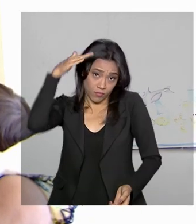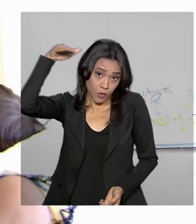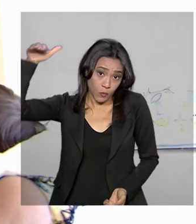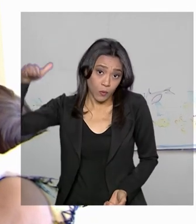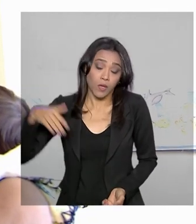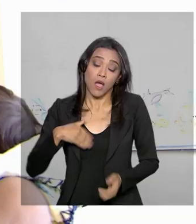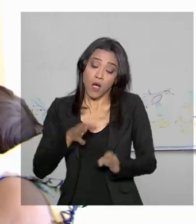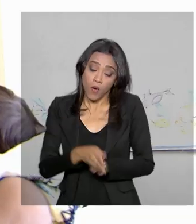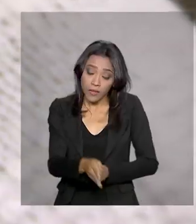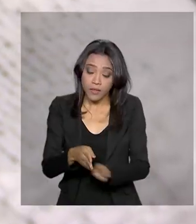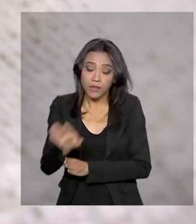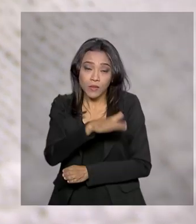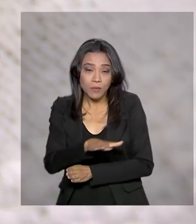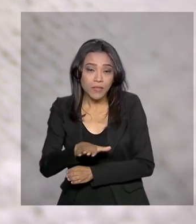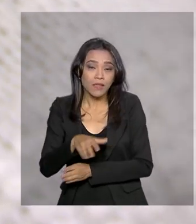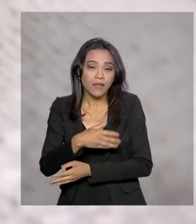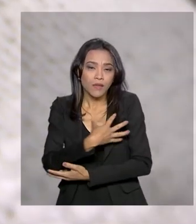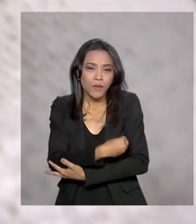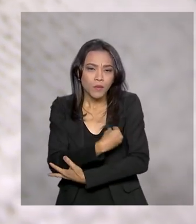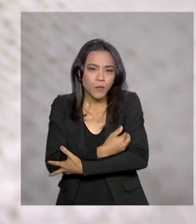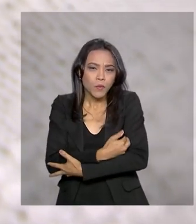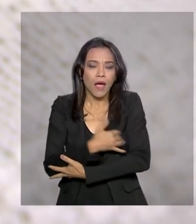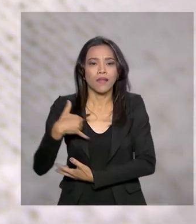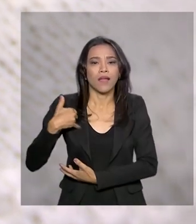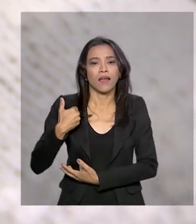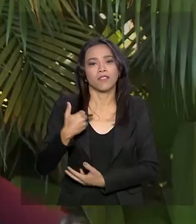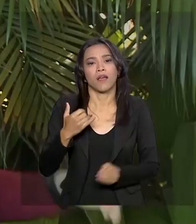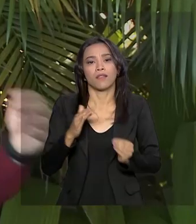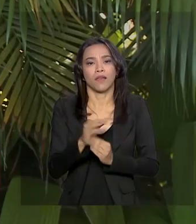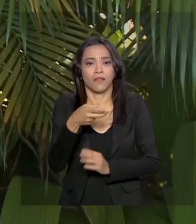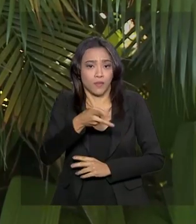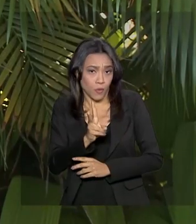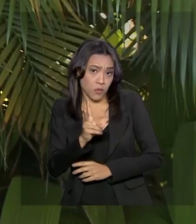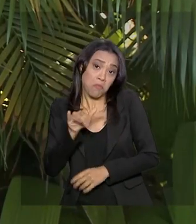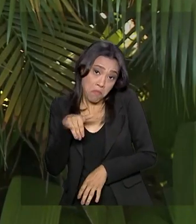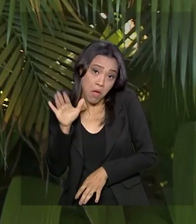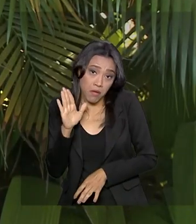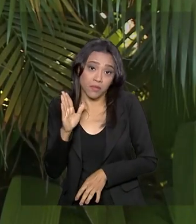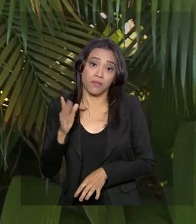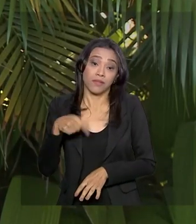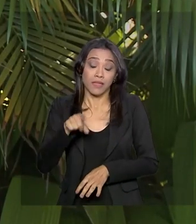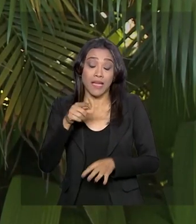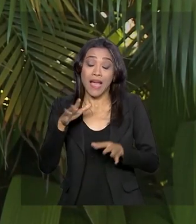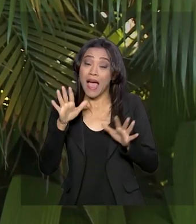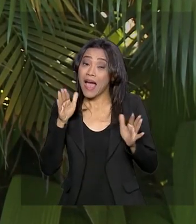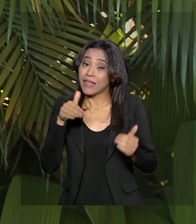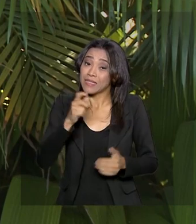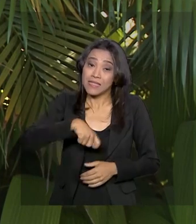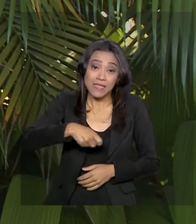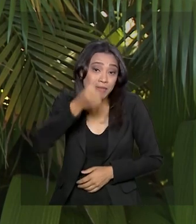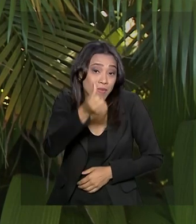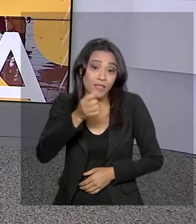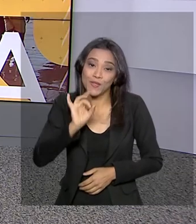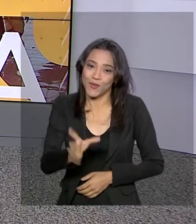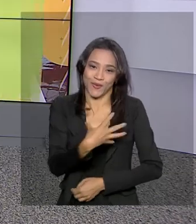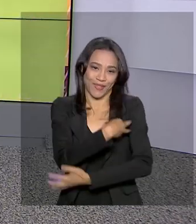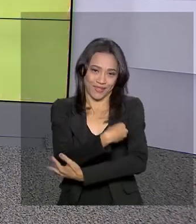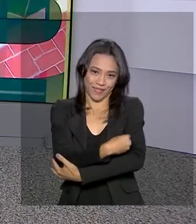que os pequenos sejam amamentados até os 2 anos ou mais e de forma exclusiva até o sexto mês de vida.